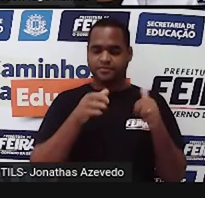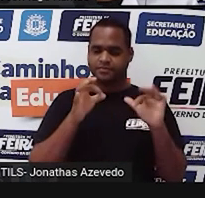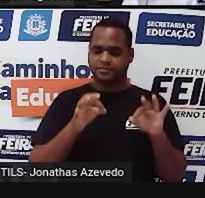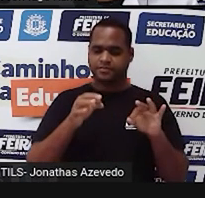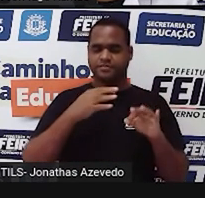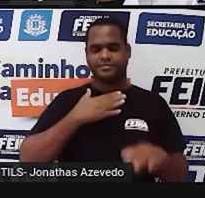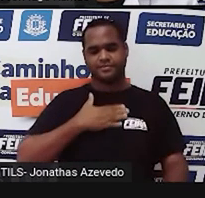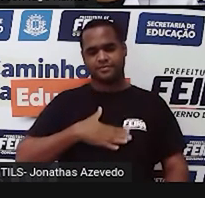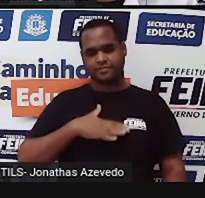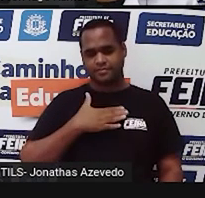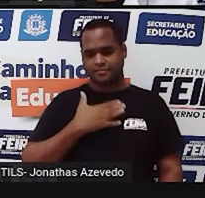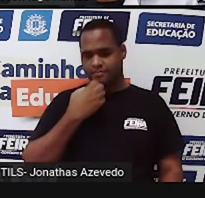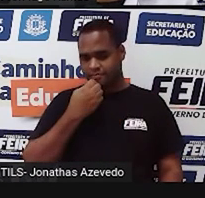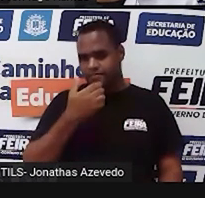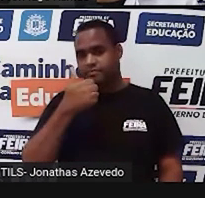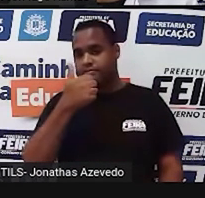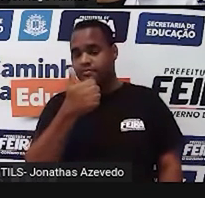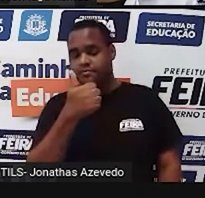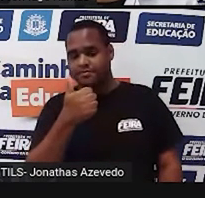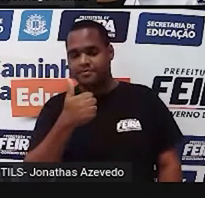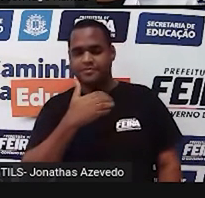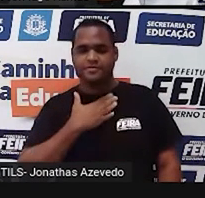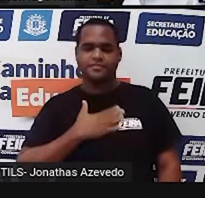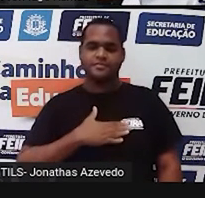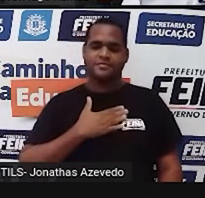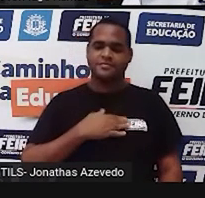Tranquilo? Beleza? Até aqui.